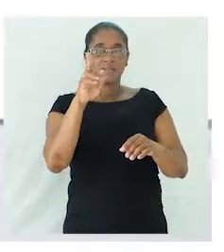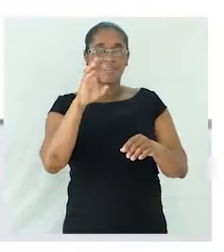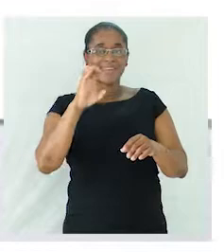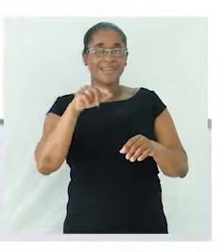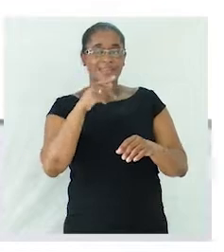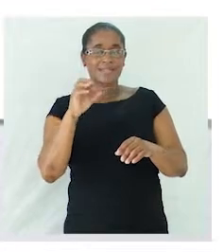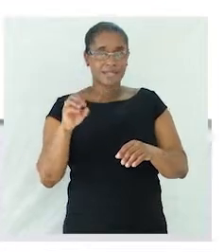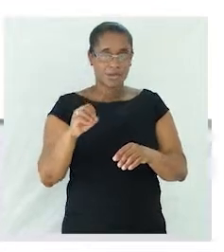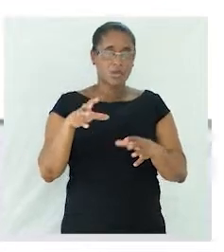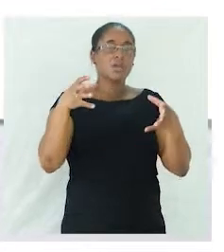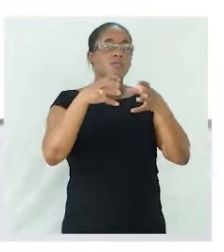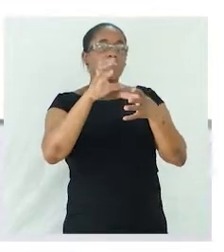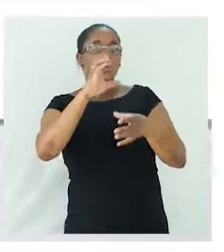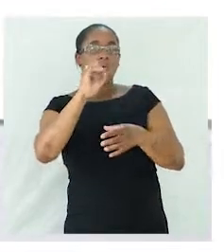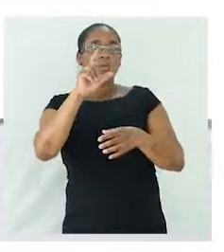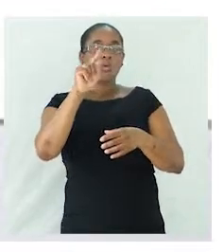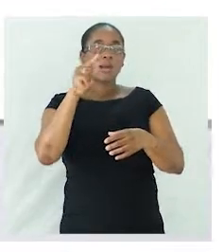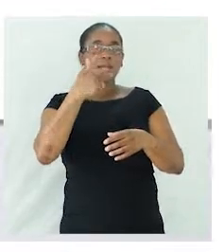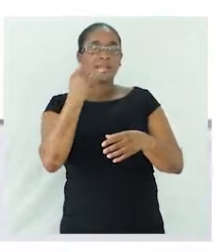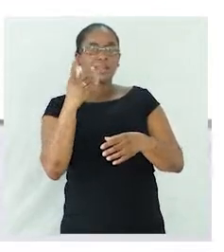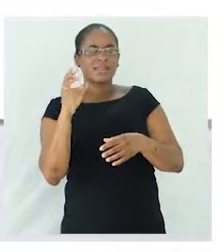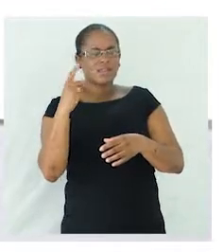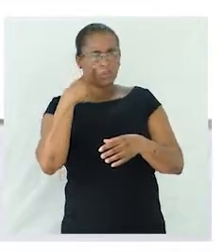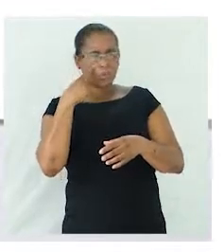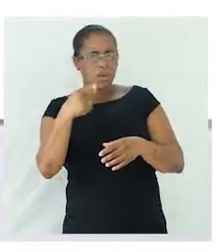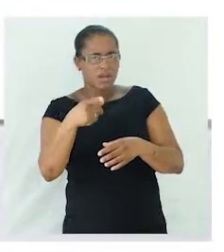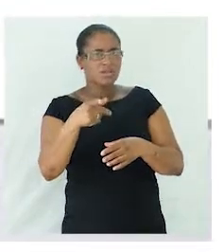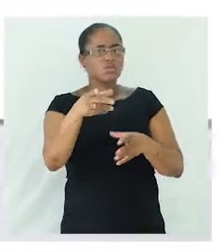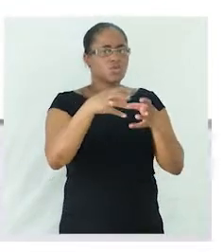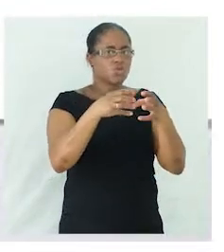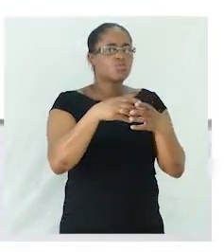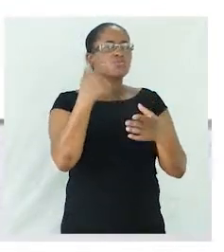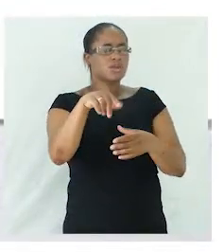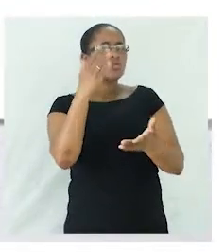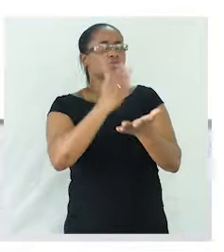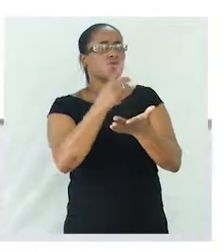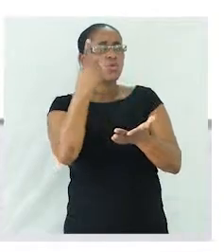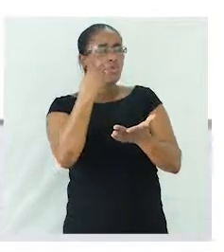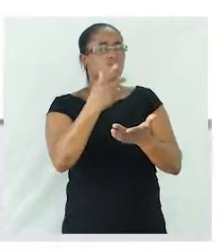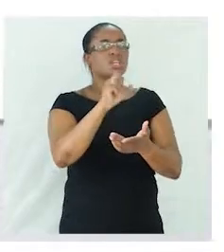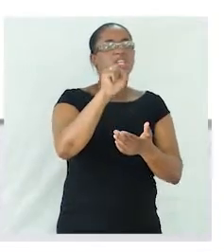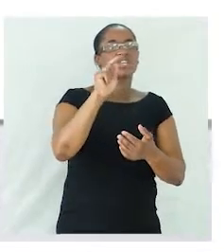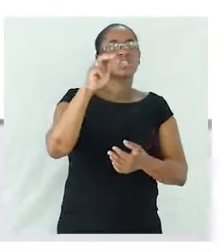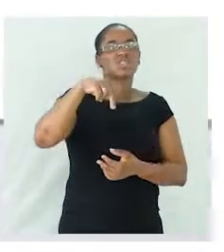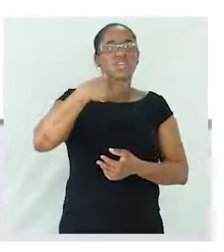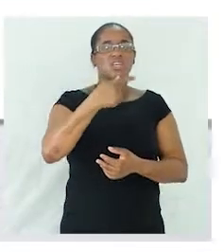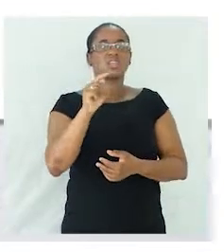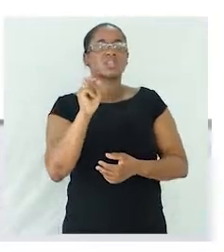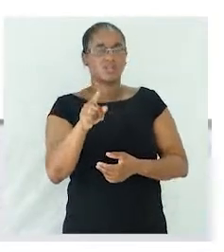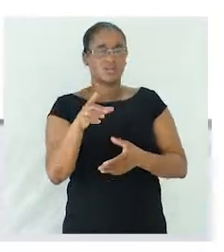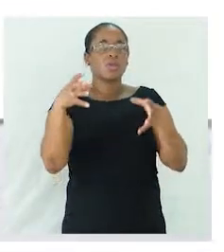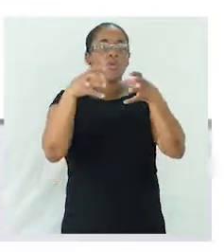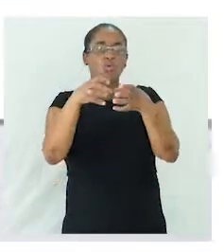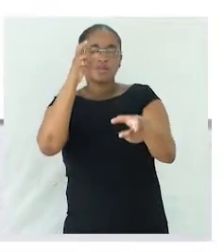grupinho? Sim, neste grupo nós temos um substantivo comum coletivo que é gente que se refere a um grupo de